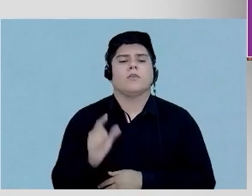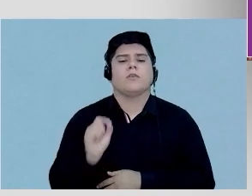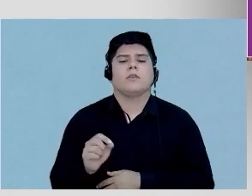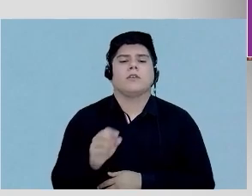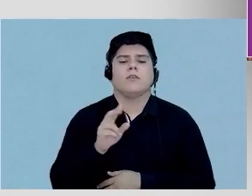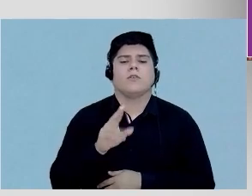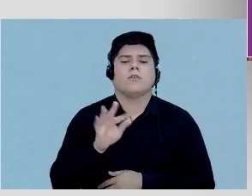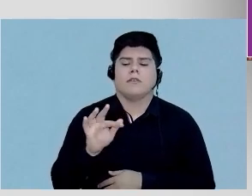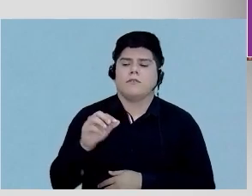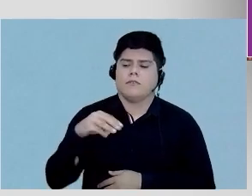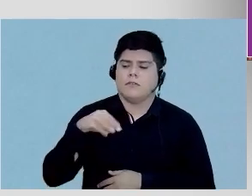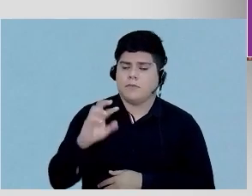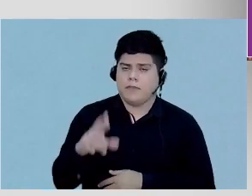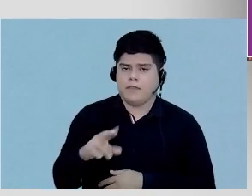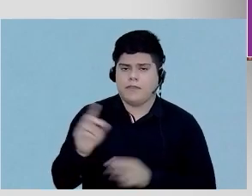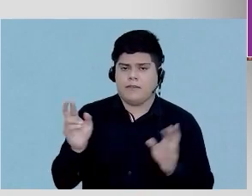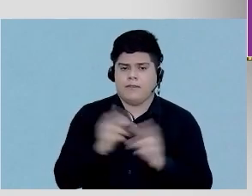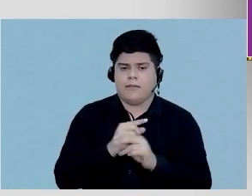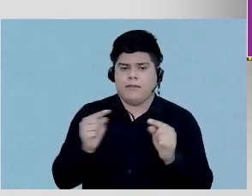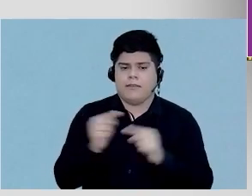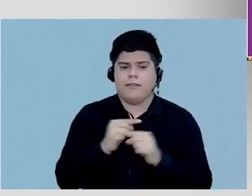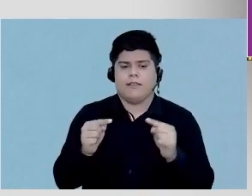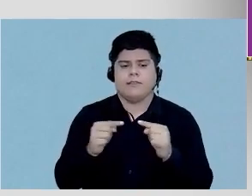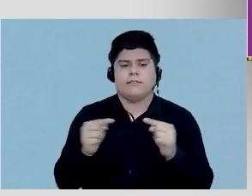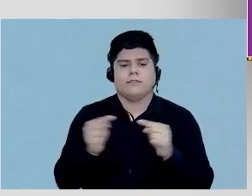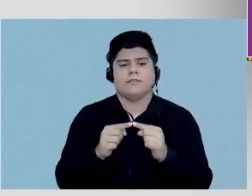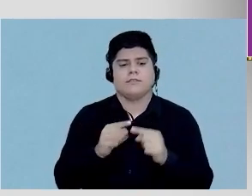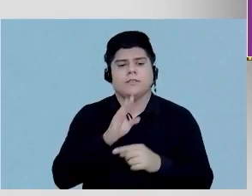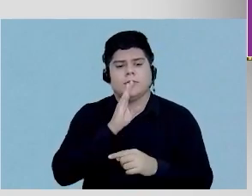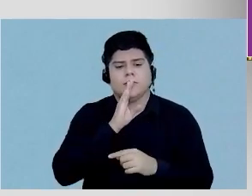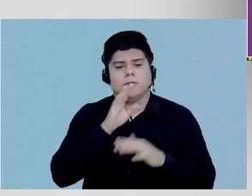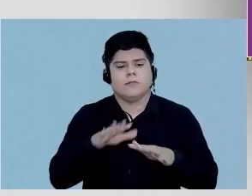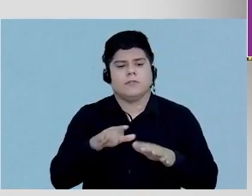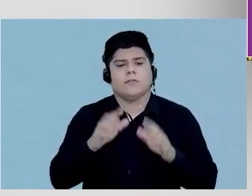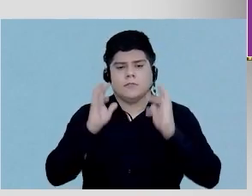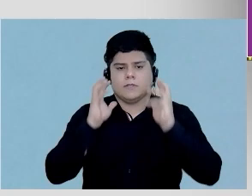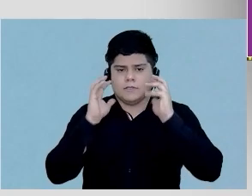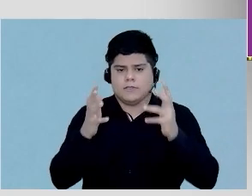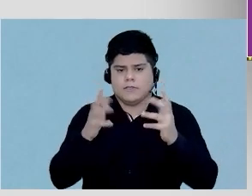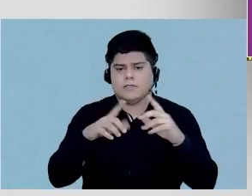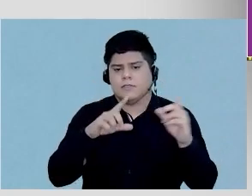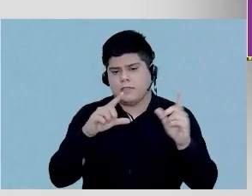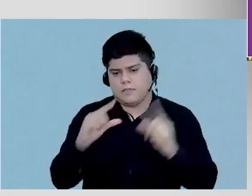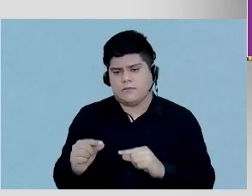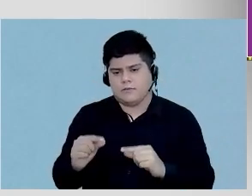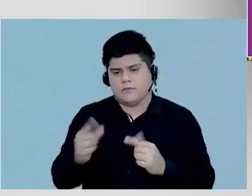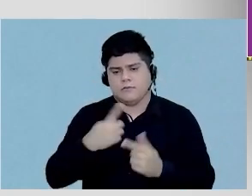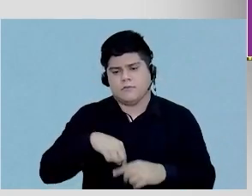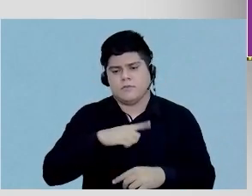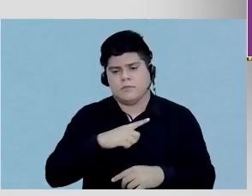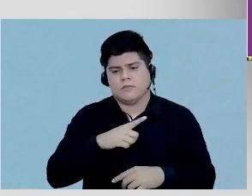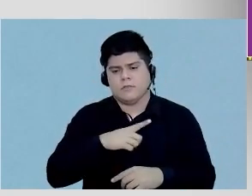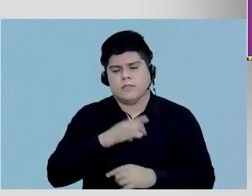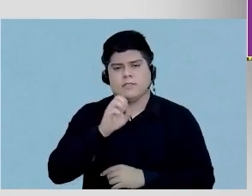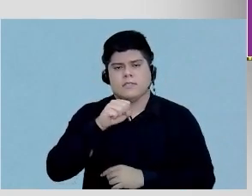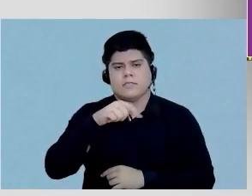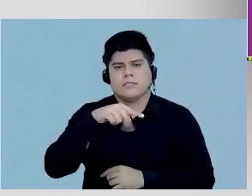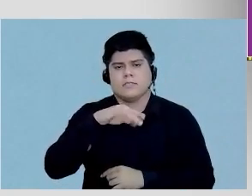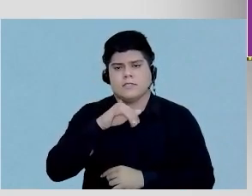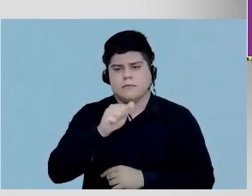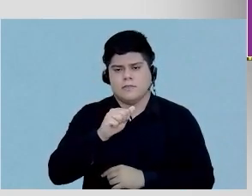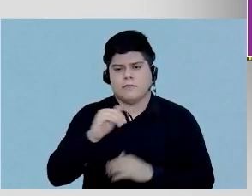FMR, que é a relação entre o repouso e o estresse, e ele é reduzido quando nós temos a isquemia balanceada.